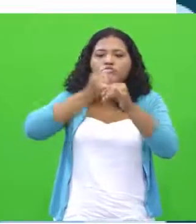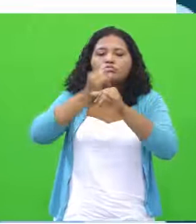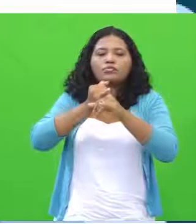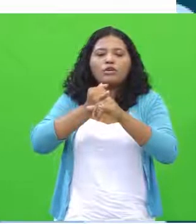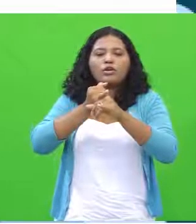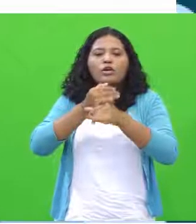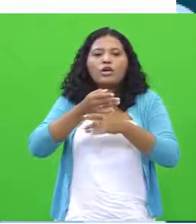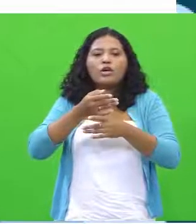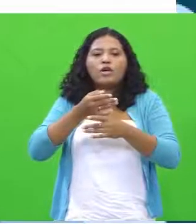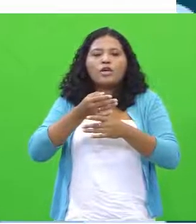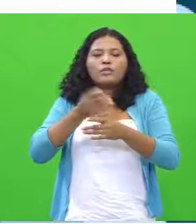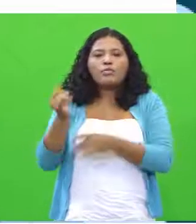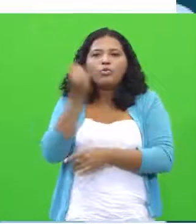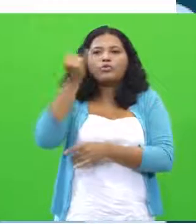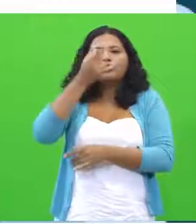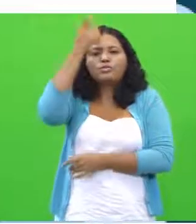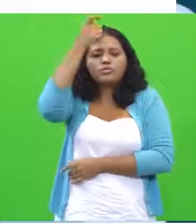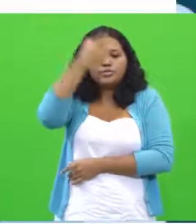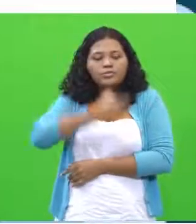saúde,